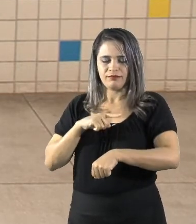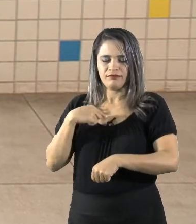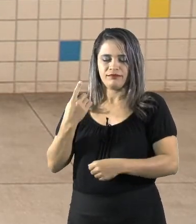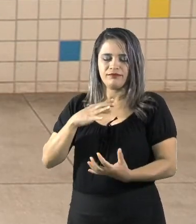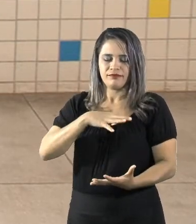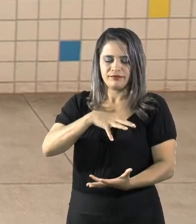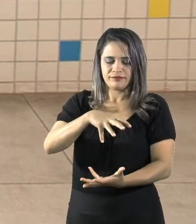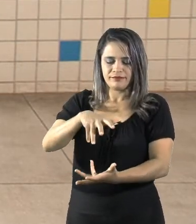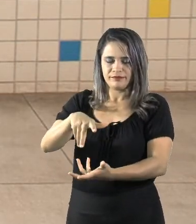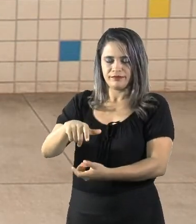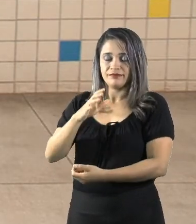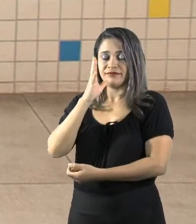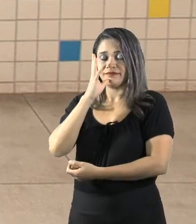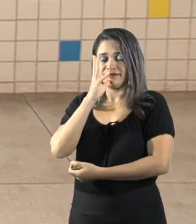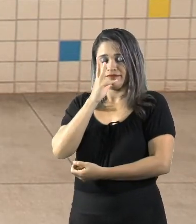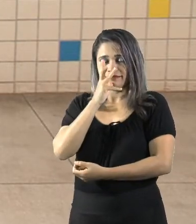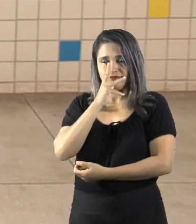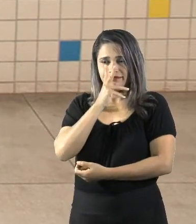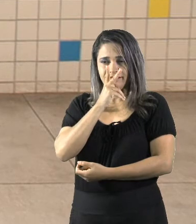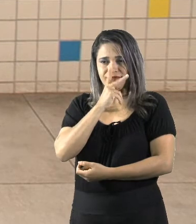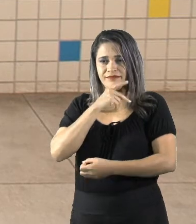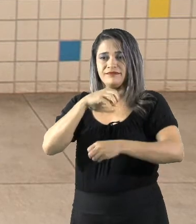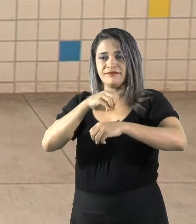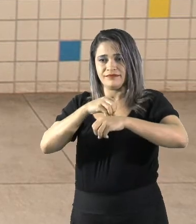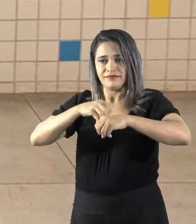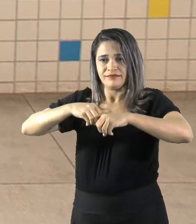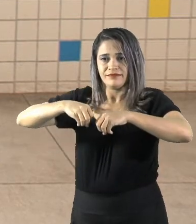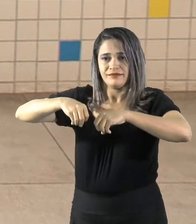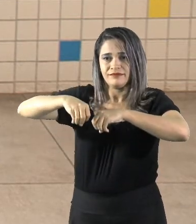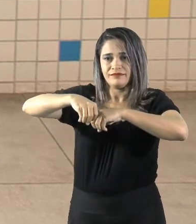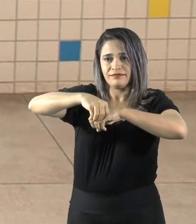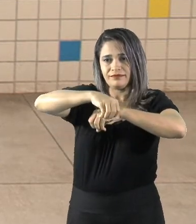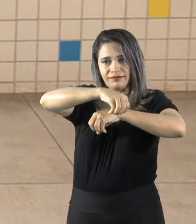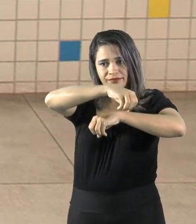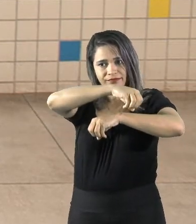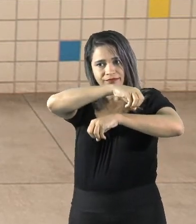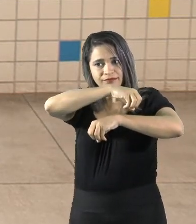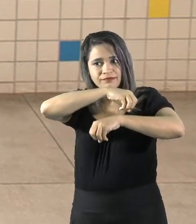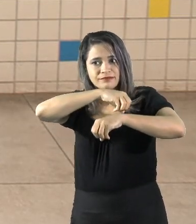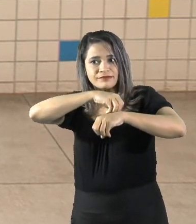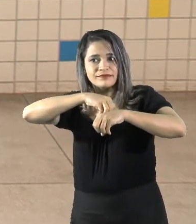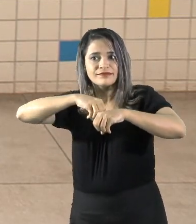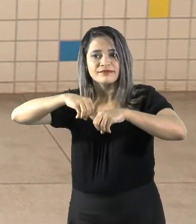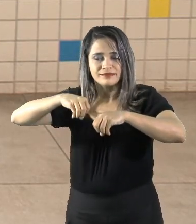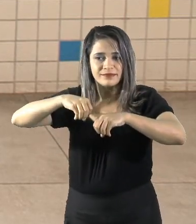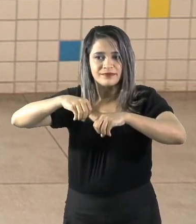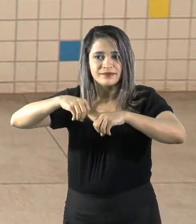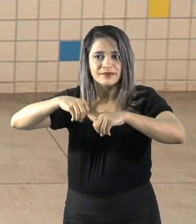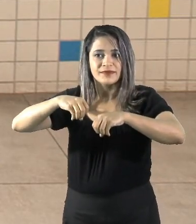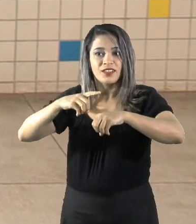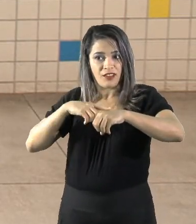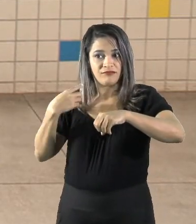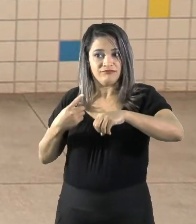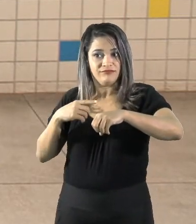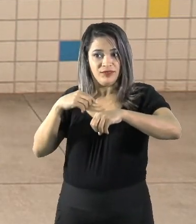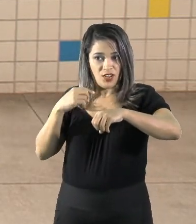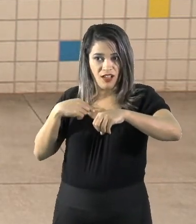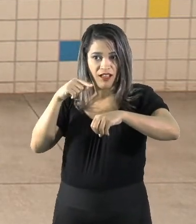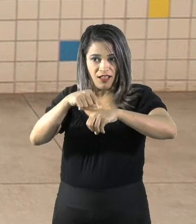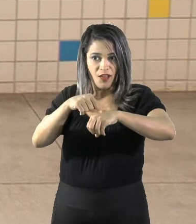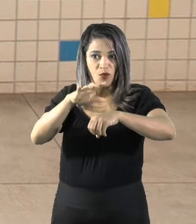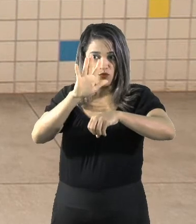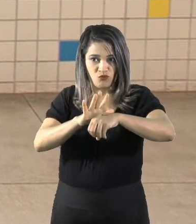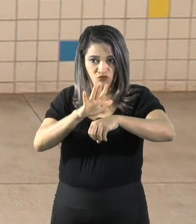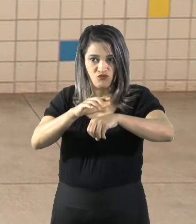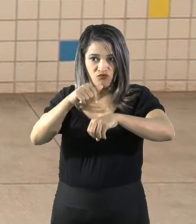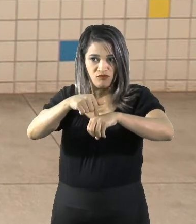demora para fazer este movimento em torno do Sol. Nós não orbitamos em torno do Sol? Então, o Sol